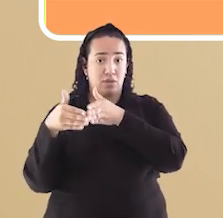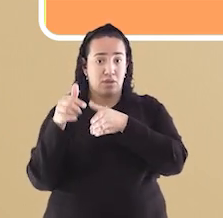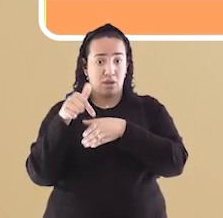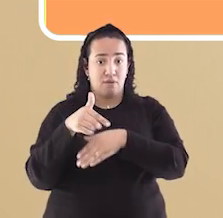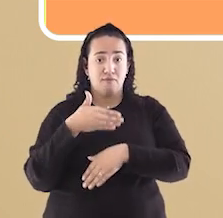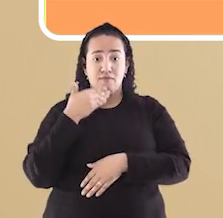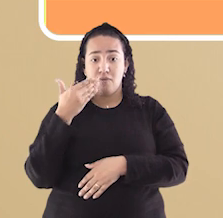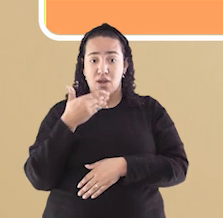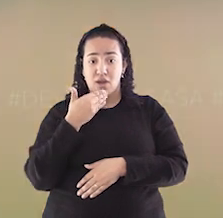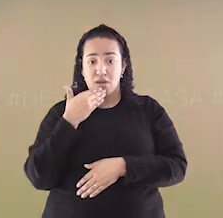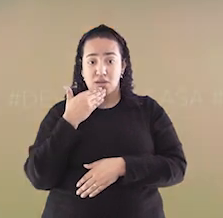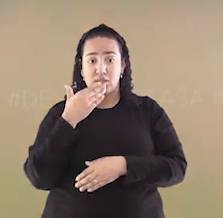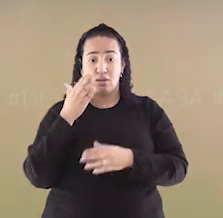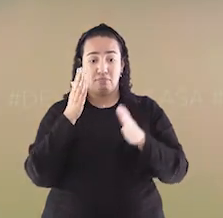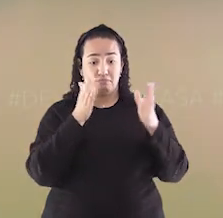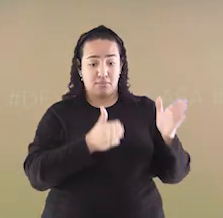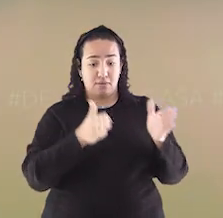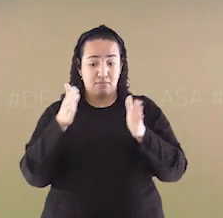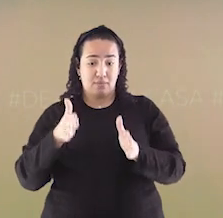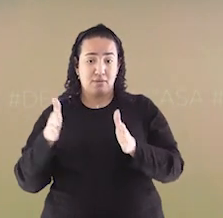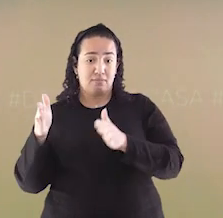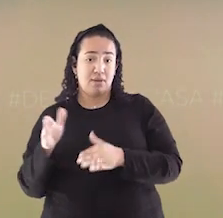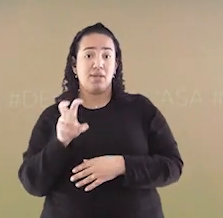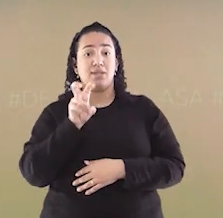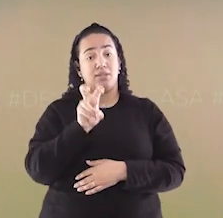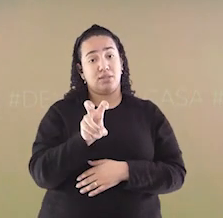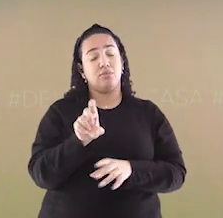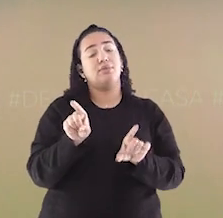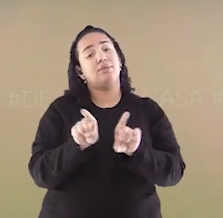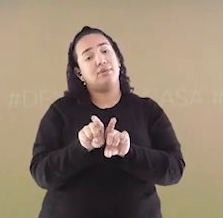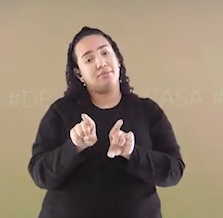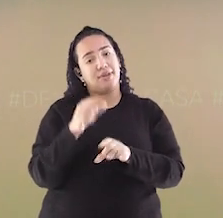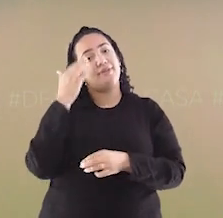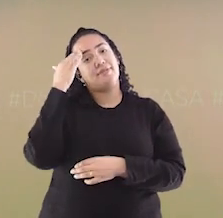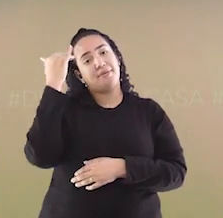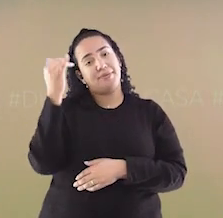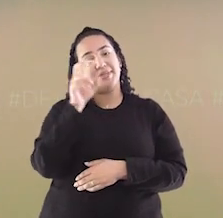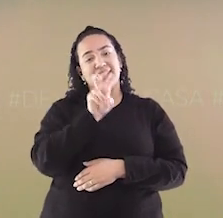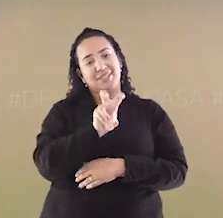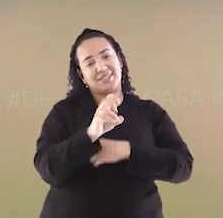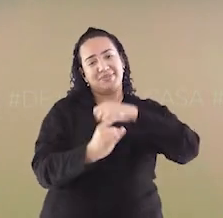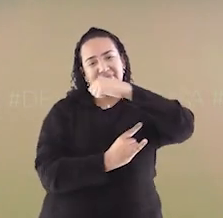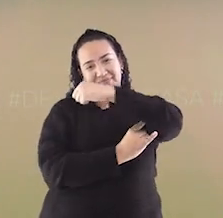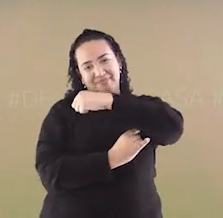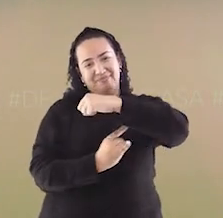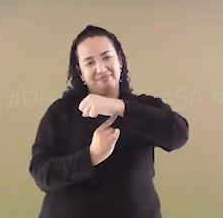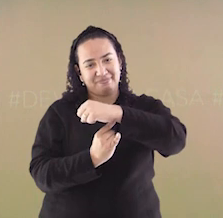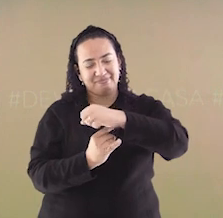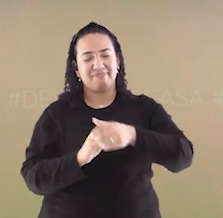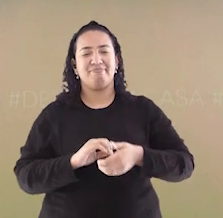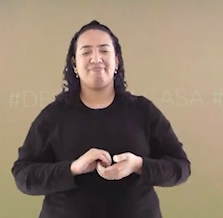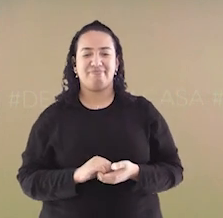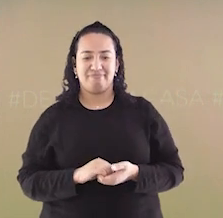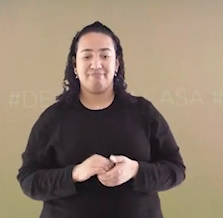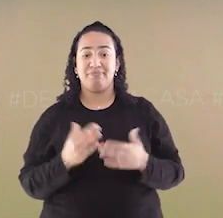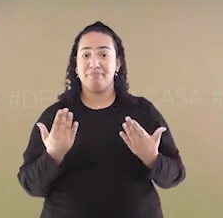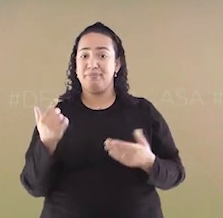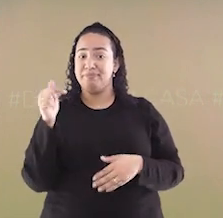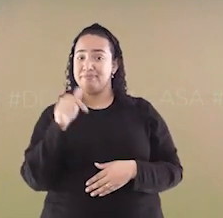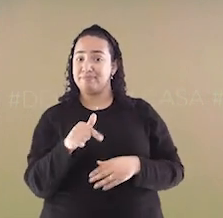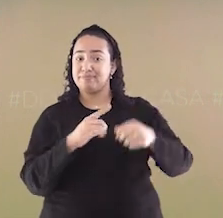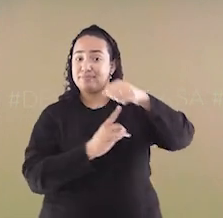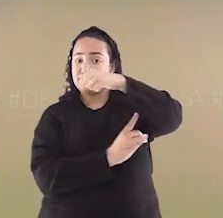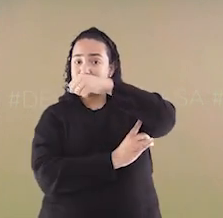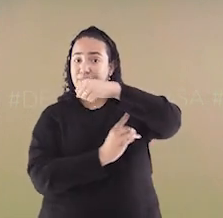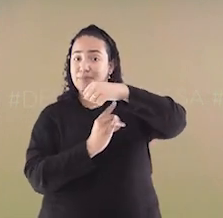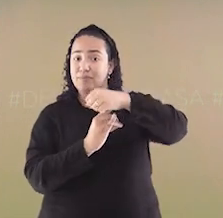ela foi dividida em cinco. Por isso, ela pode ser conhecida também como cinco pontos. Essa ponte transformou